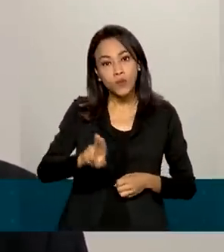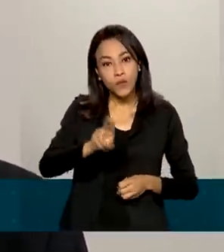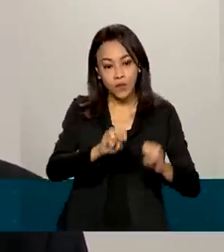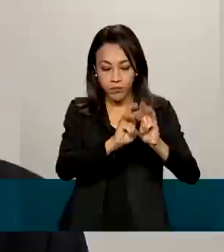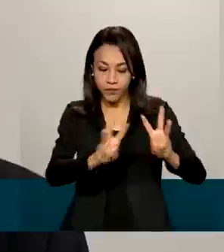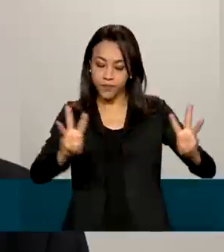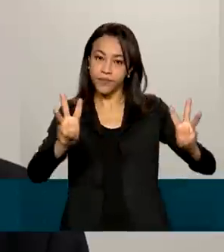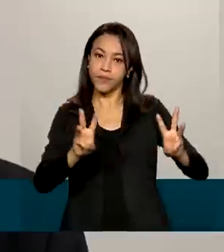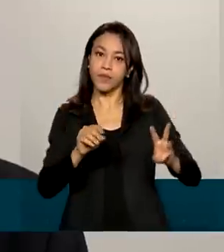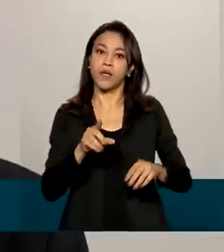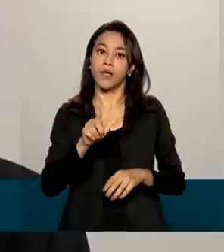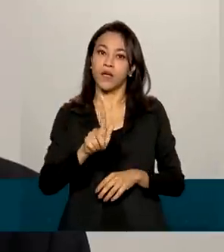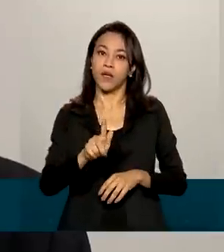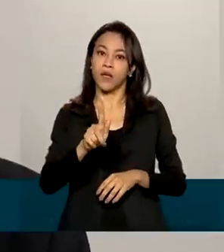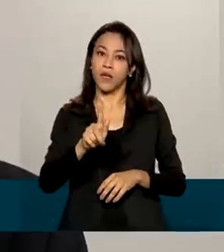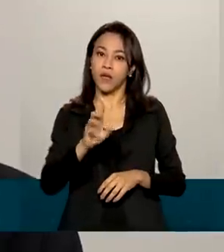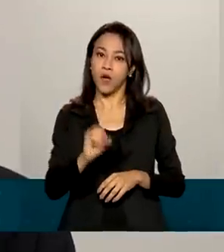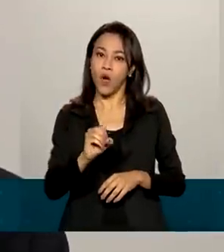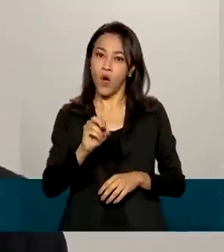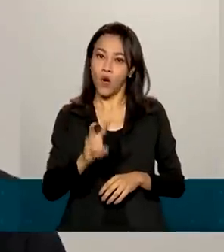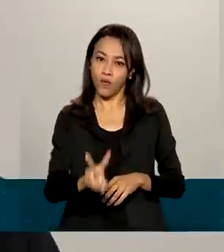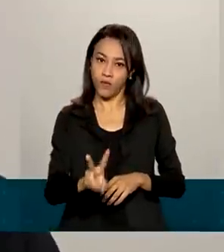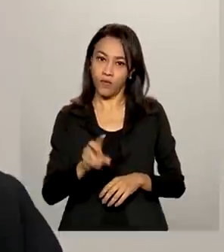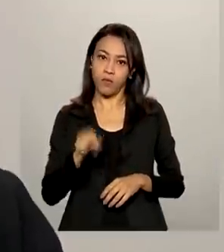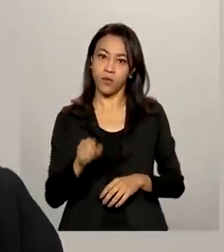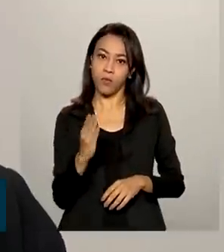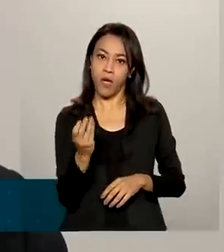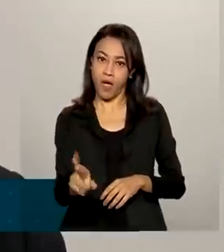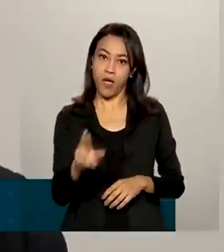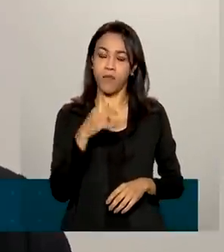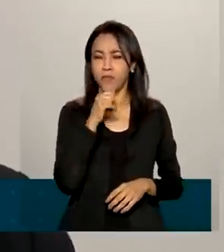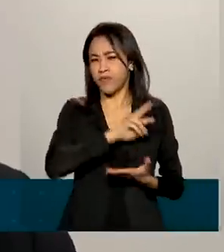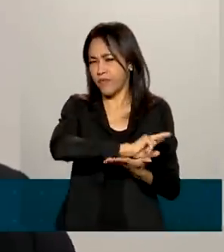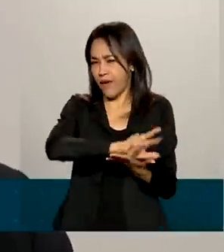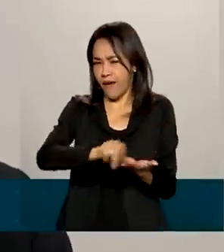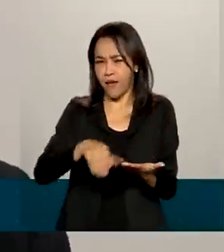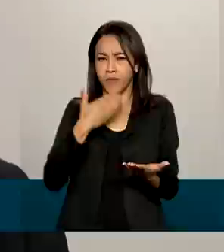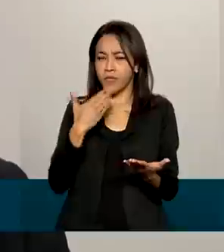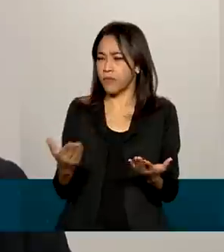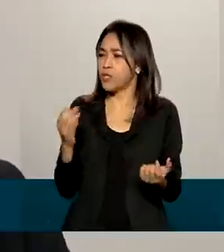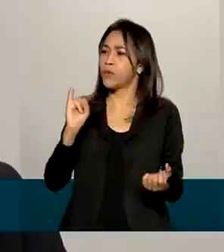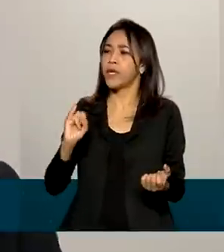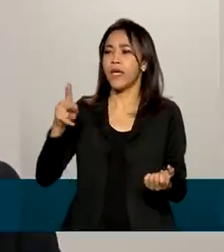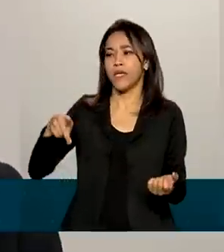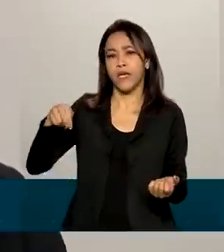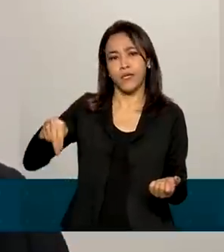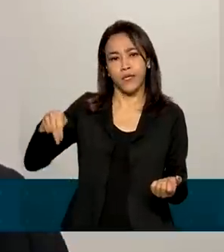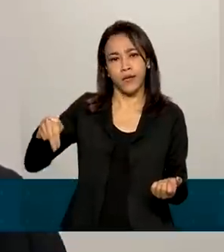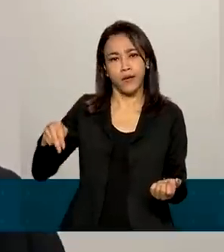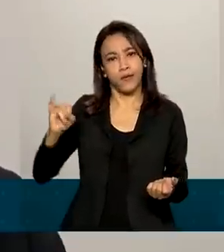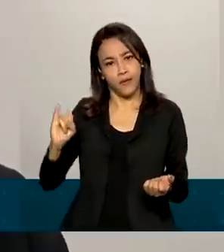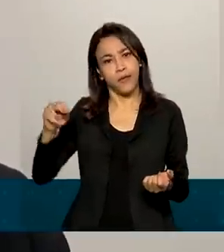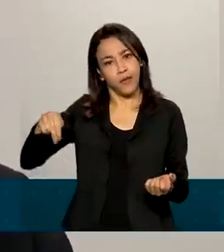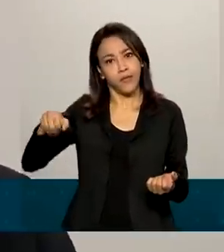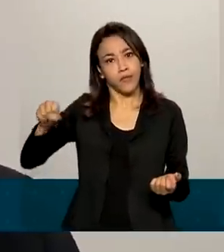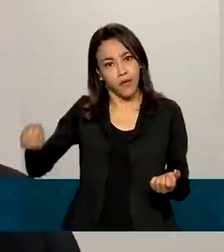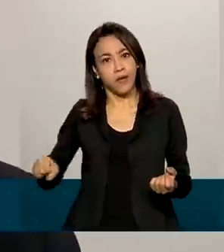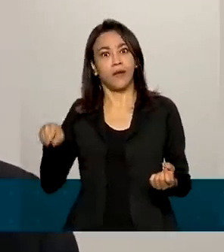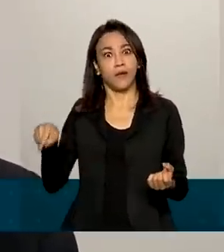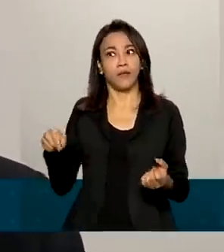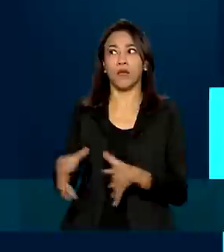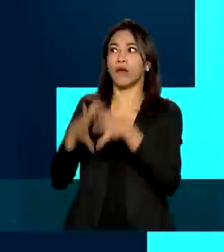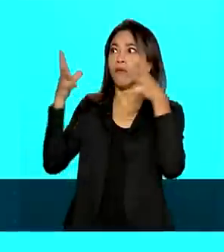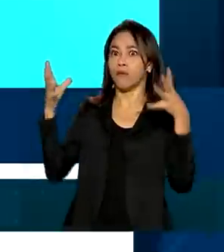de documentos para diversas finalidades, entre elas realizar requerimentos junto ao INSS e à Receita Federal, por exemplo, que são órgãos